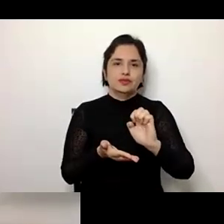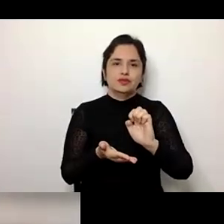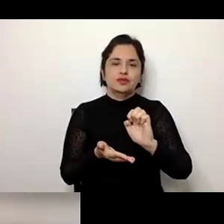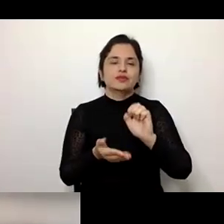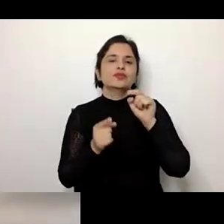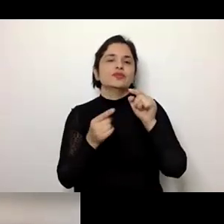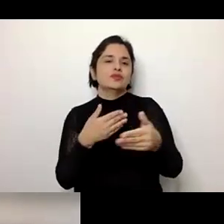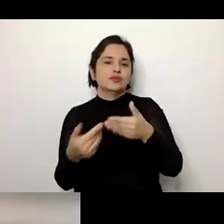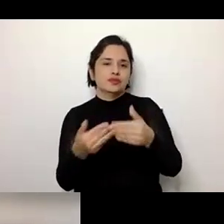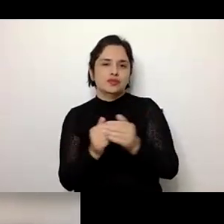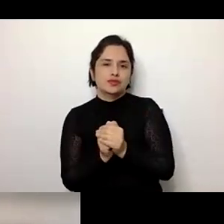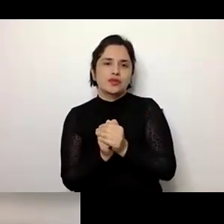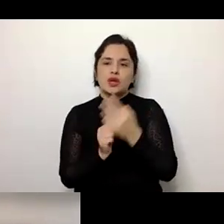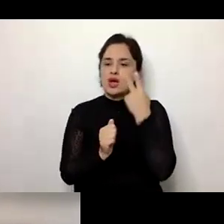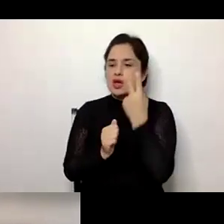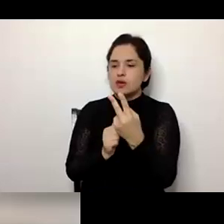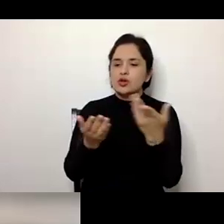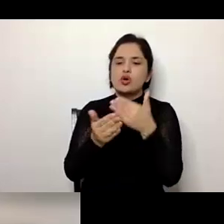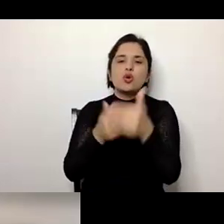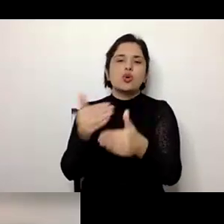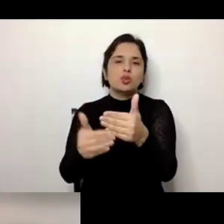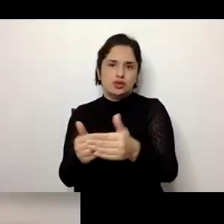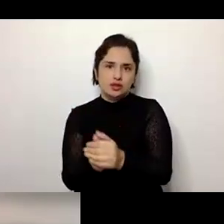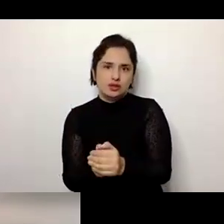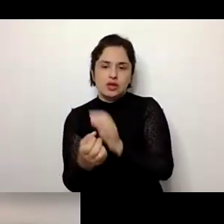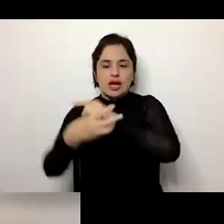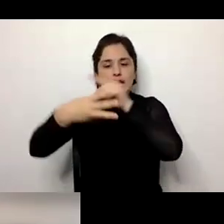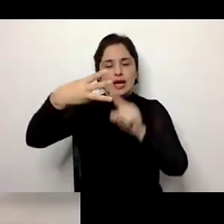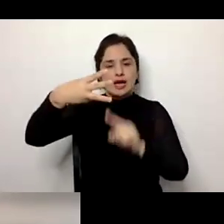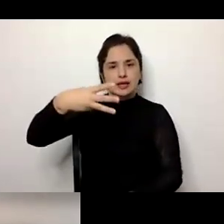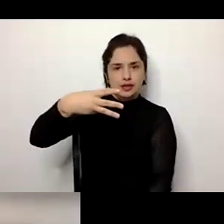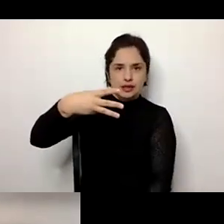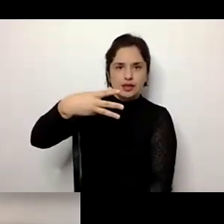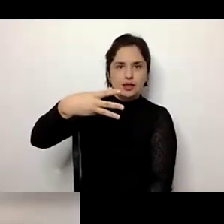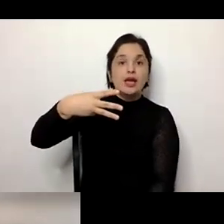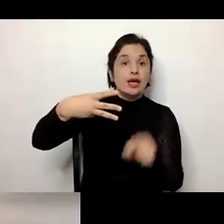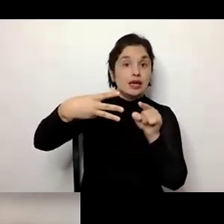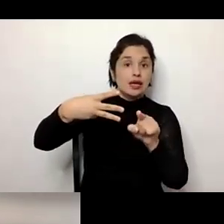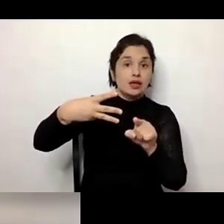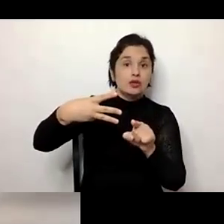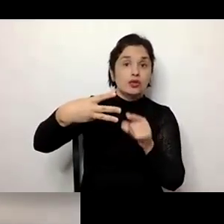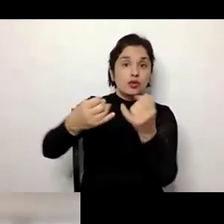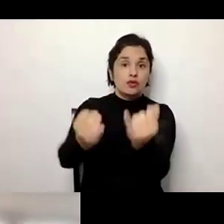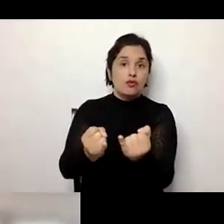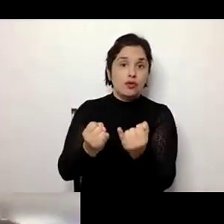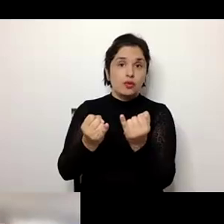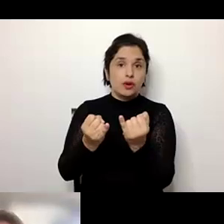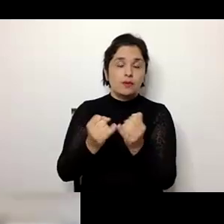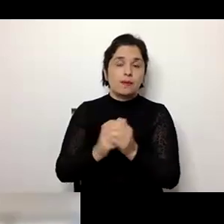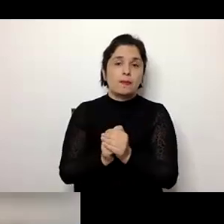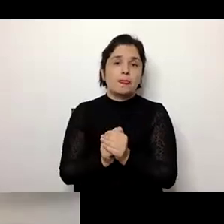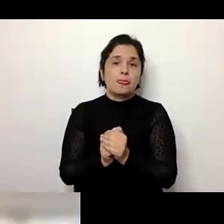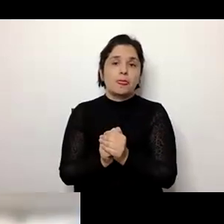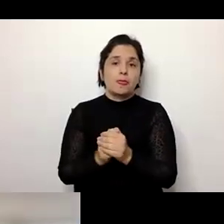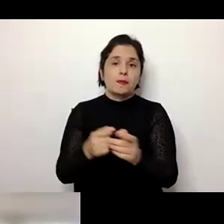estúdio para ir mirando como se faz este processo e há três coisas que este estúdio levanta principalmente que